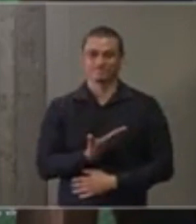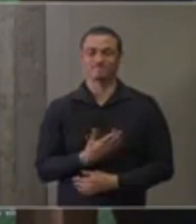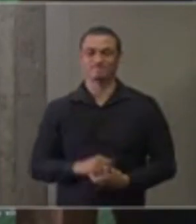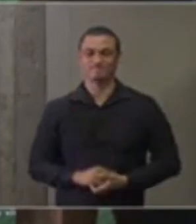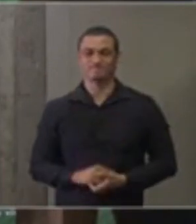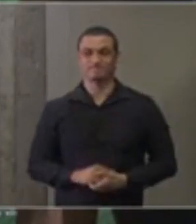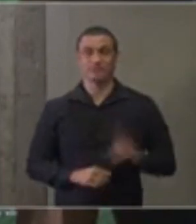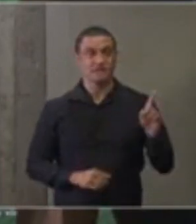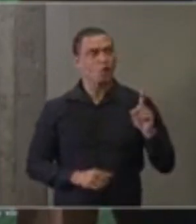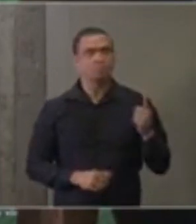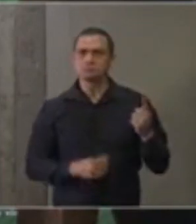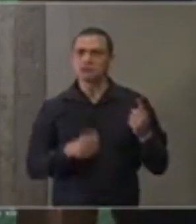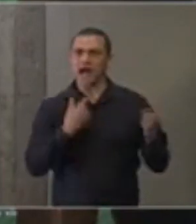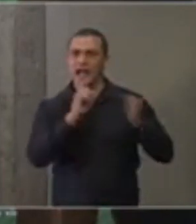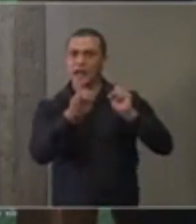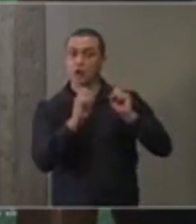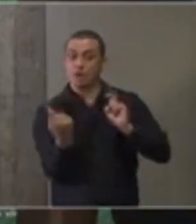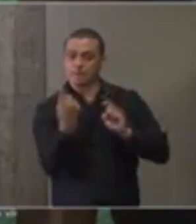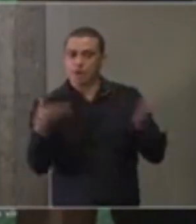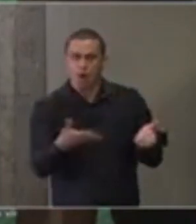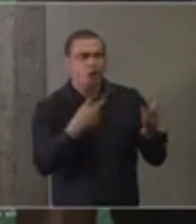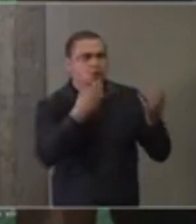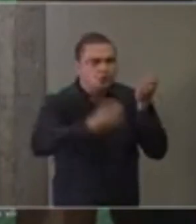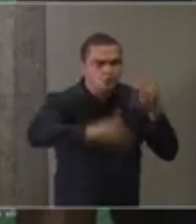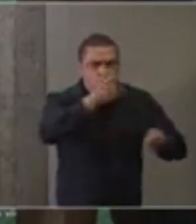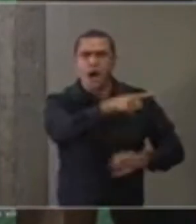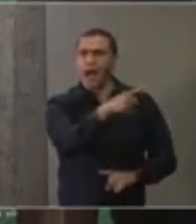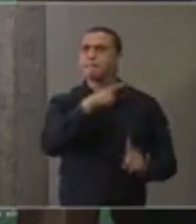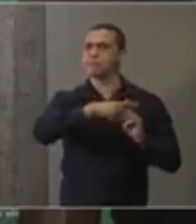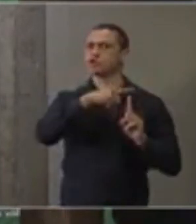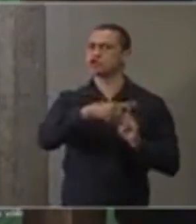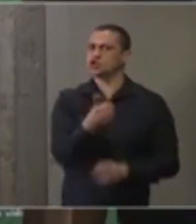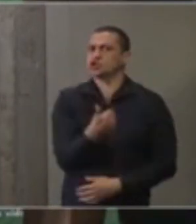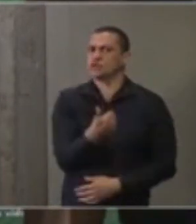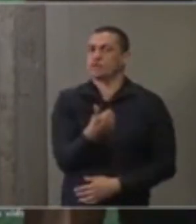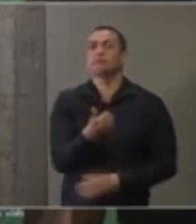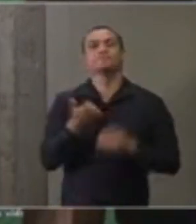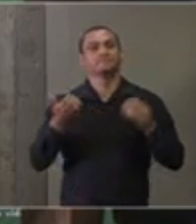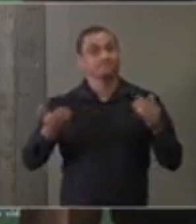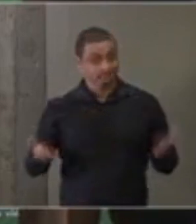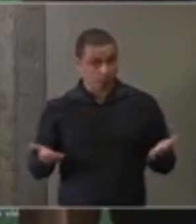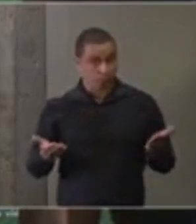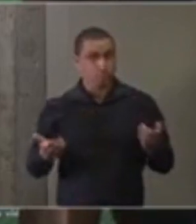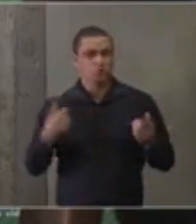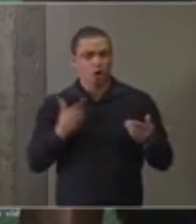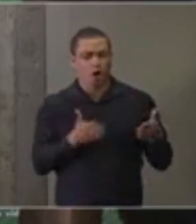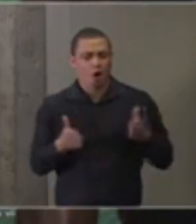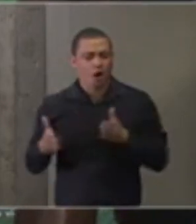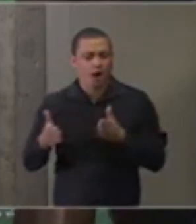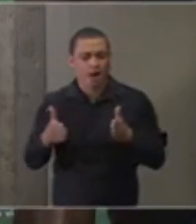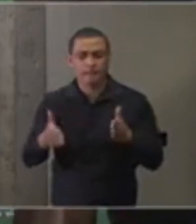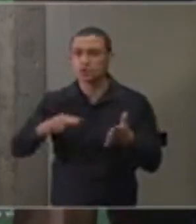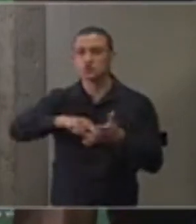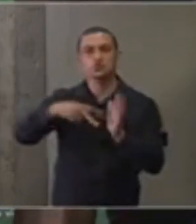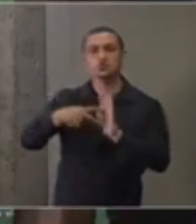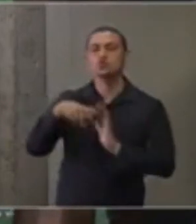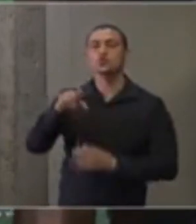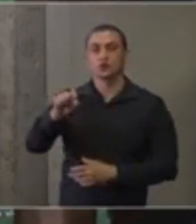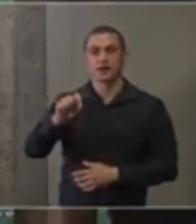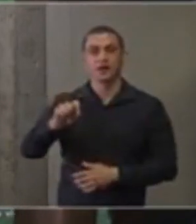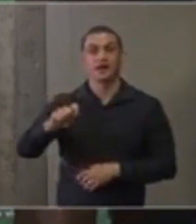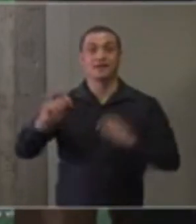foi positiva nessa primeira reunião e, portanto, nós estamos caminhando no sentido de ter